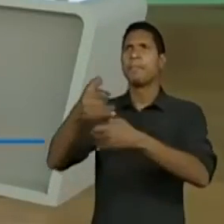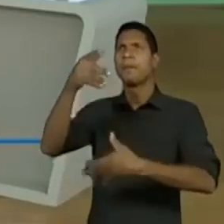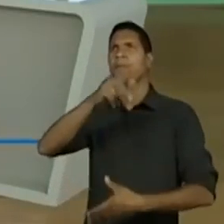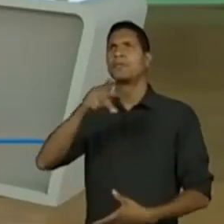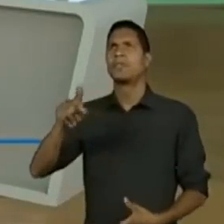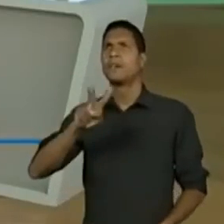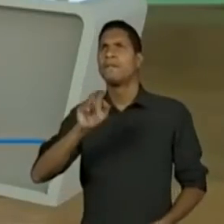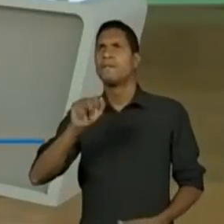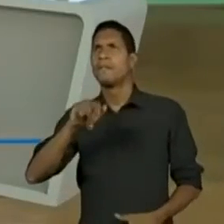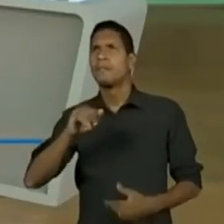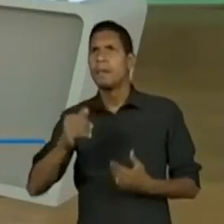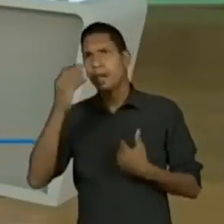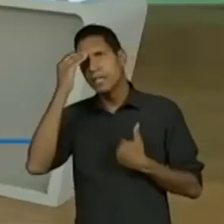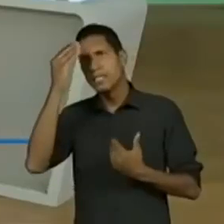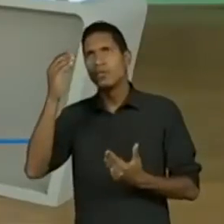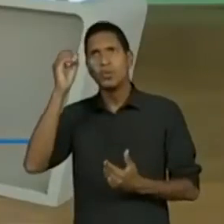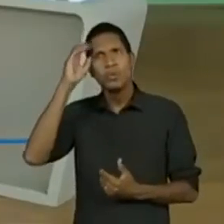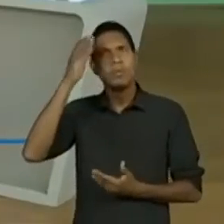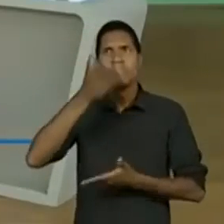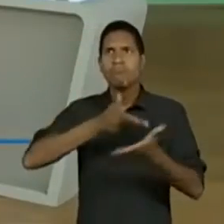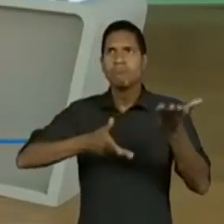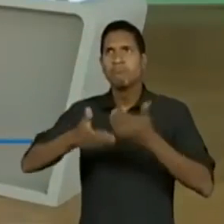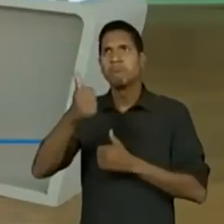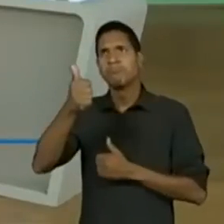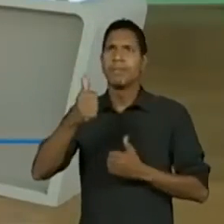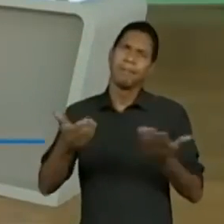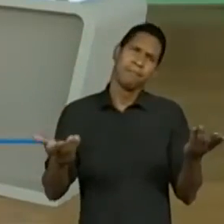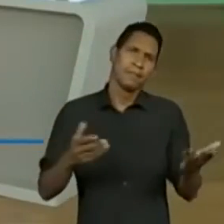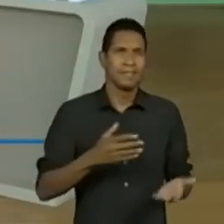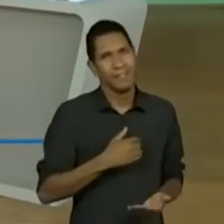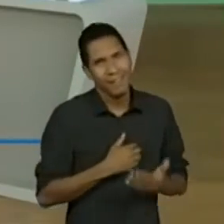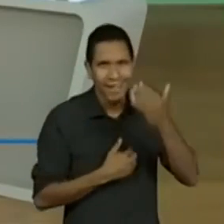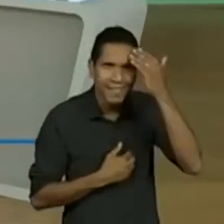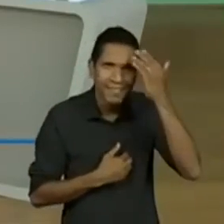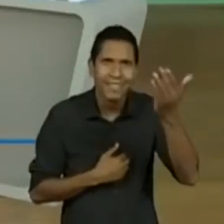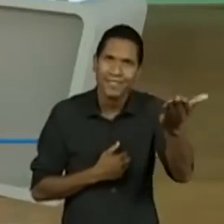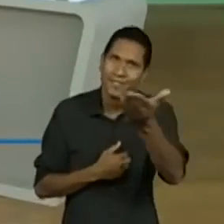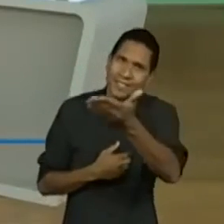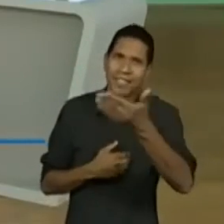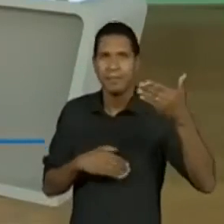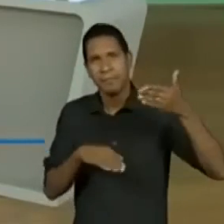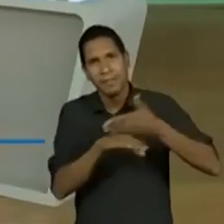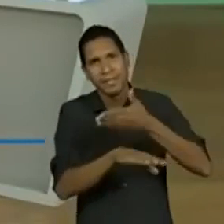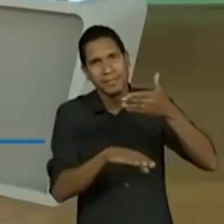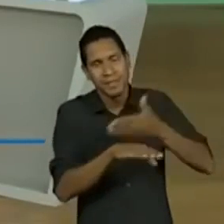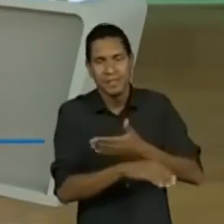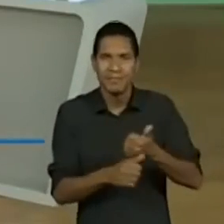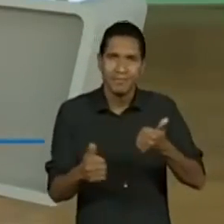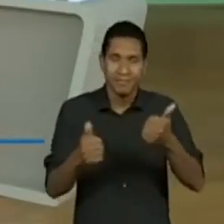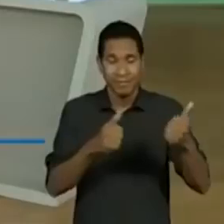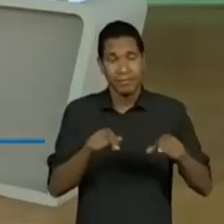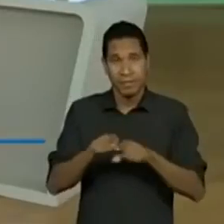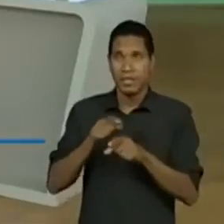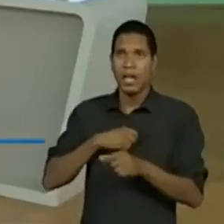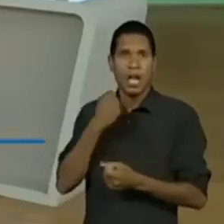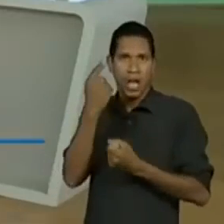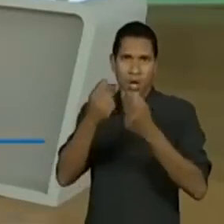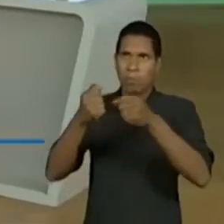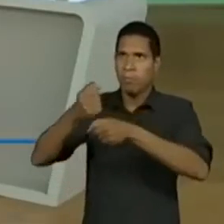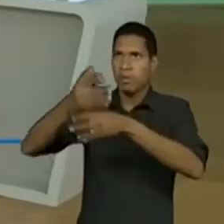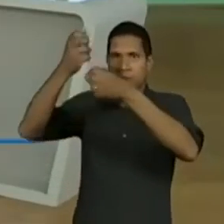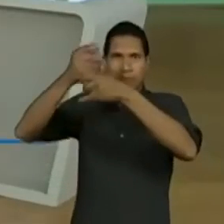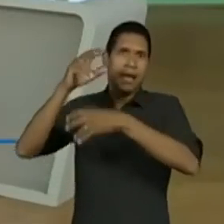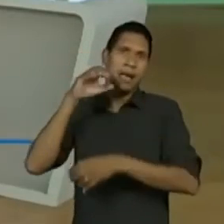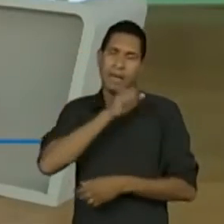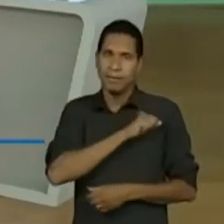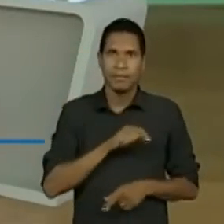agradecer na troca do conhecimento, dividir. E eu que agradeço a participação de todos. Eu li algumas mensagens rápidas, a dela foi a